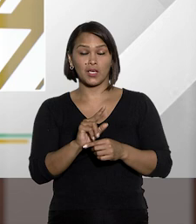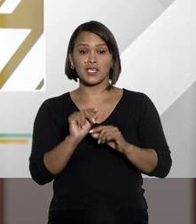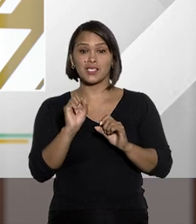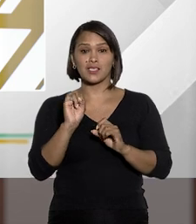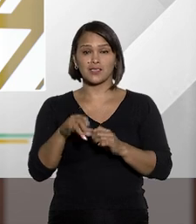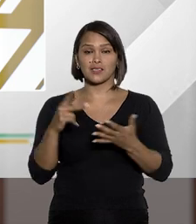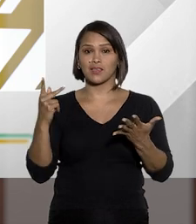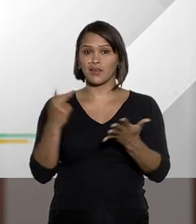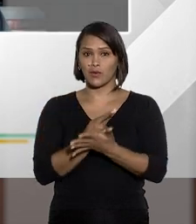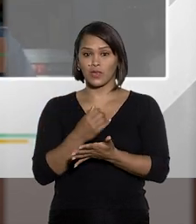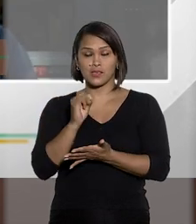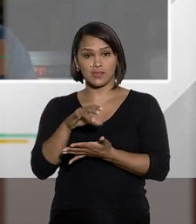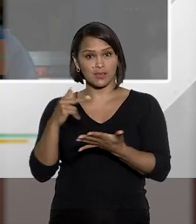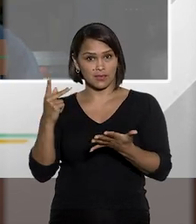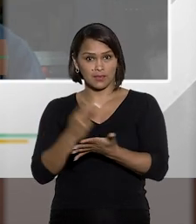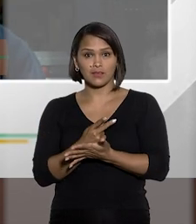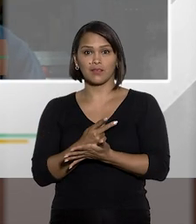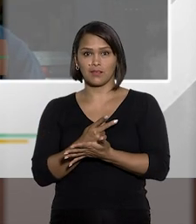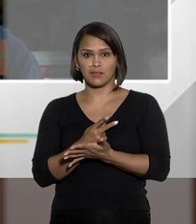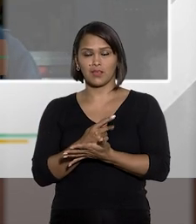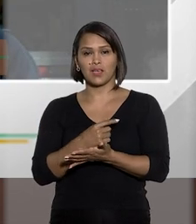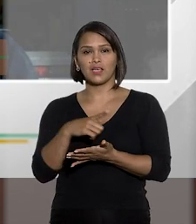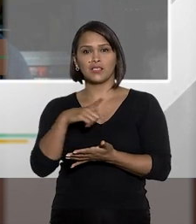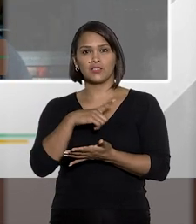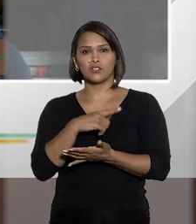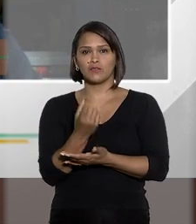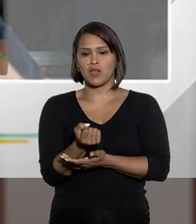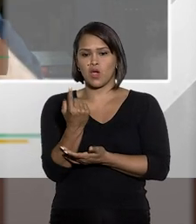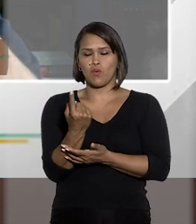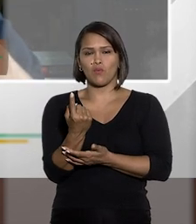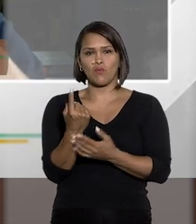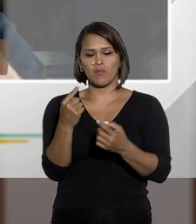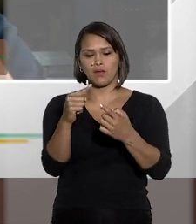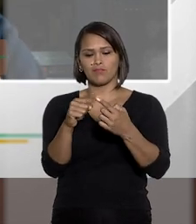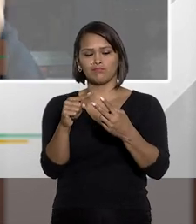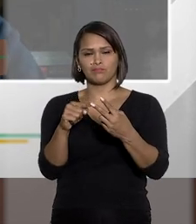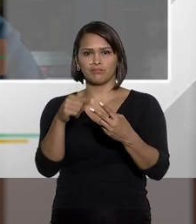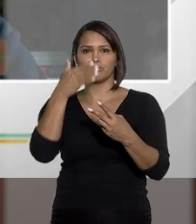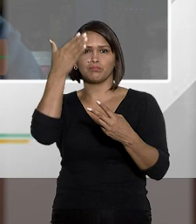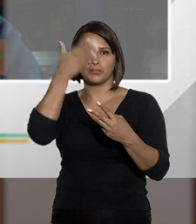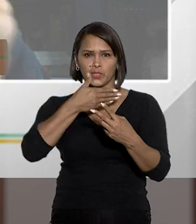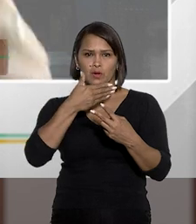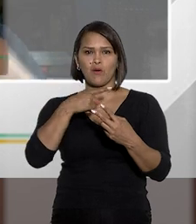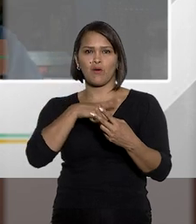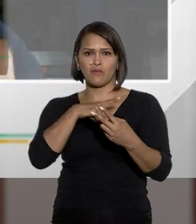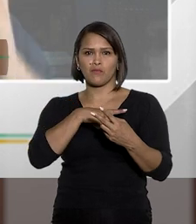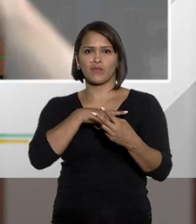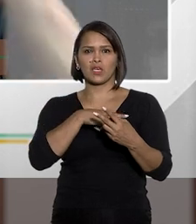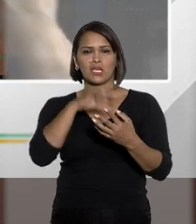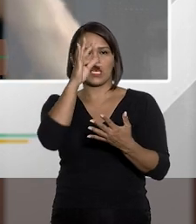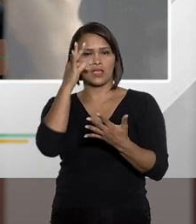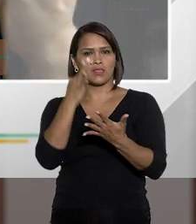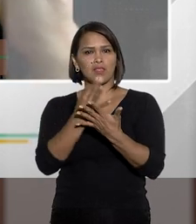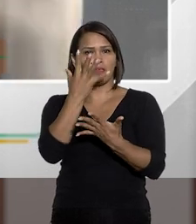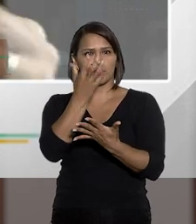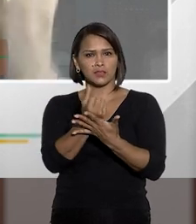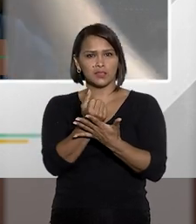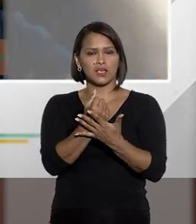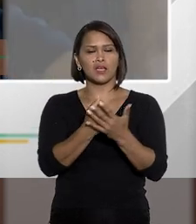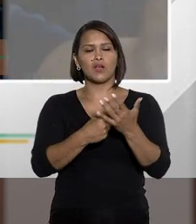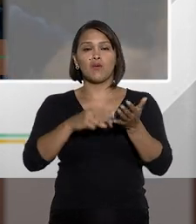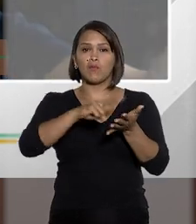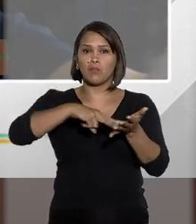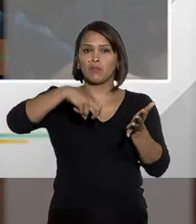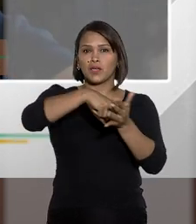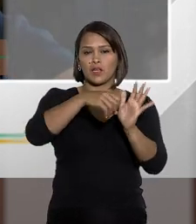isso acontecer, se isso acontecer, se eu tiver um fato que em tese admite